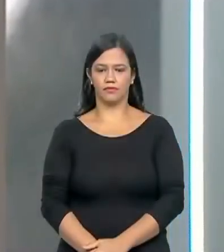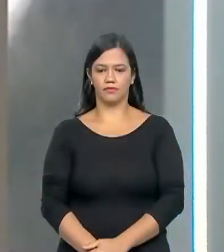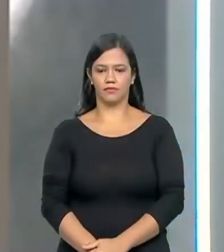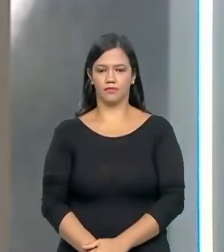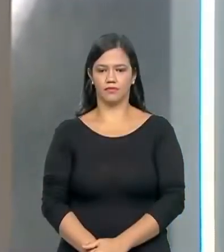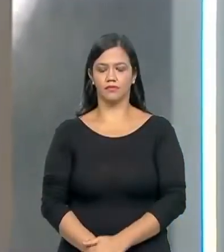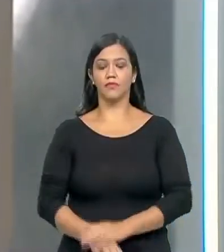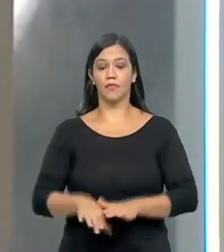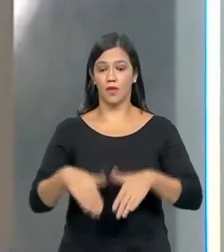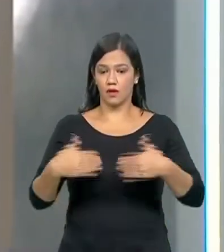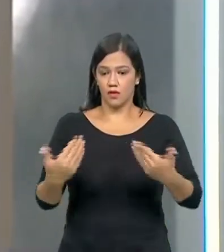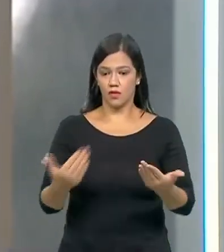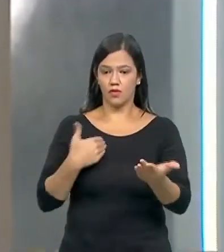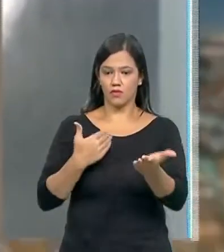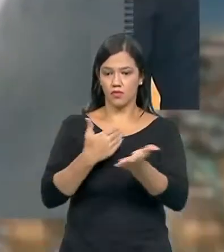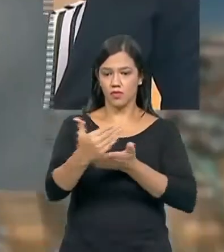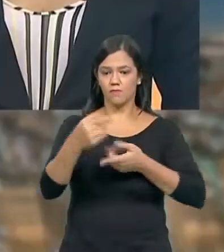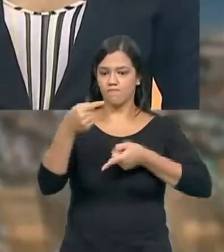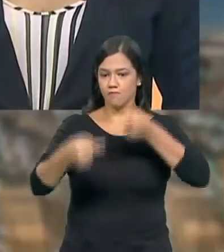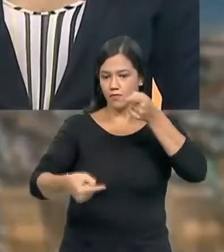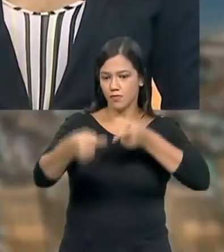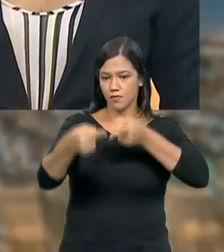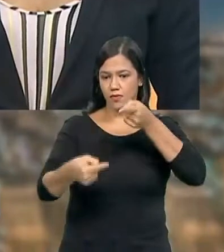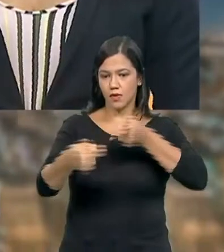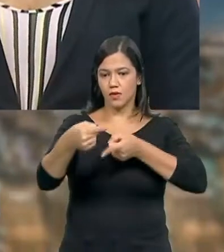E vamos ao nosso debatendo.